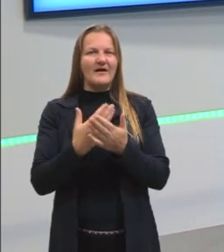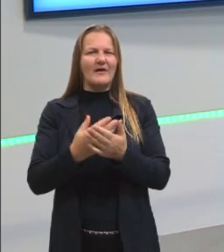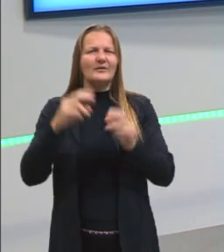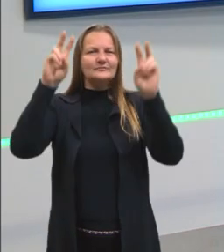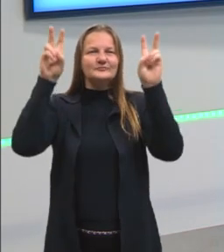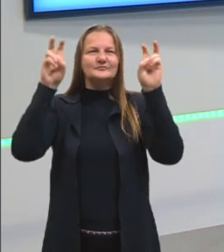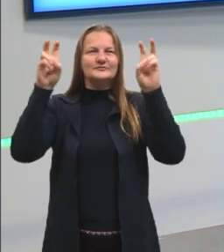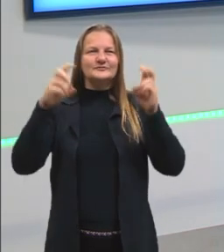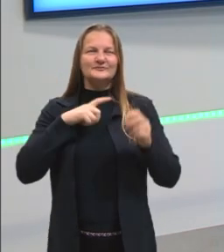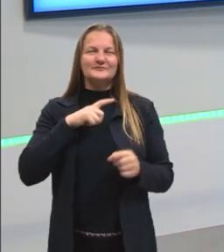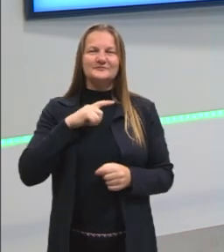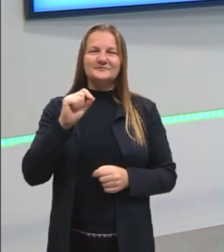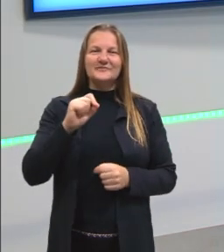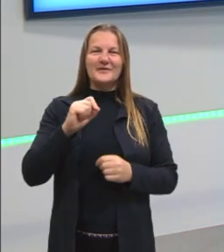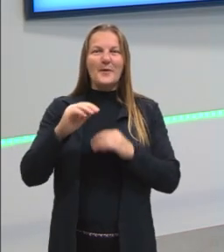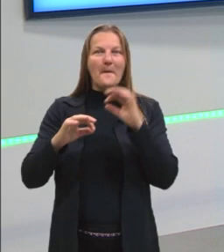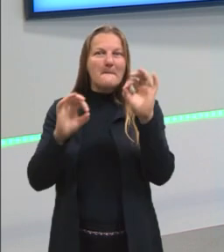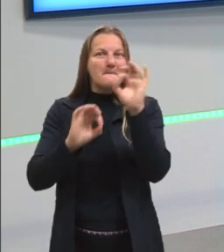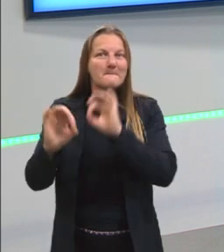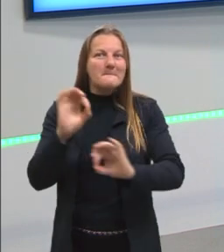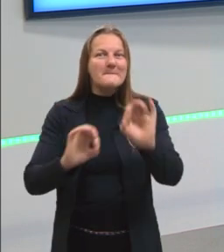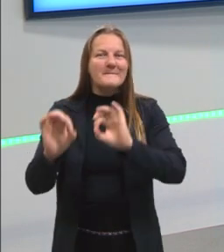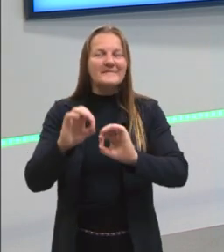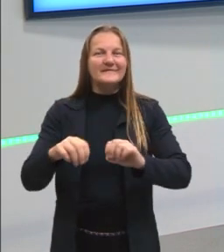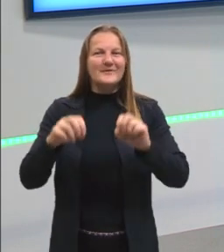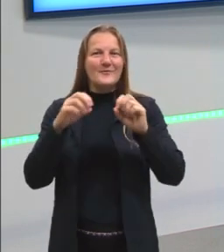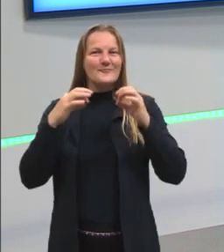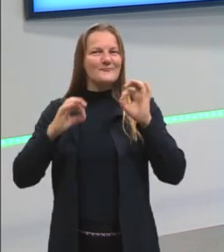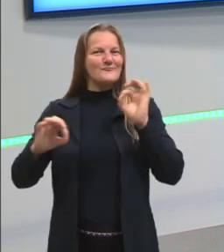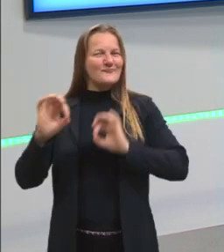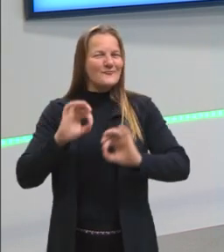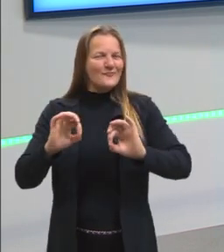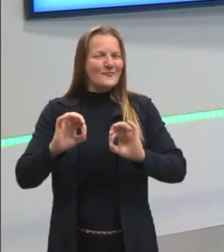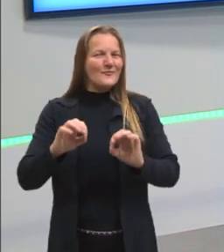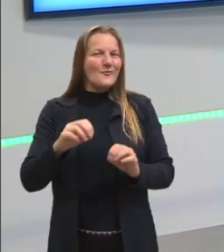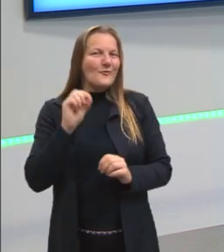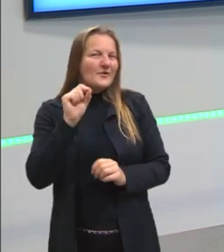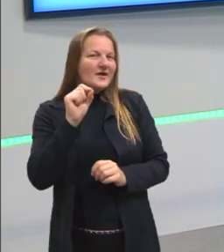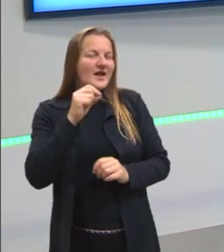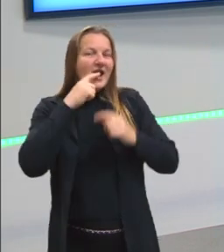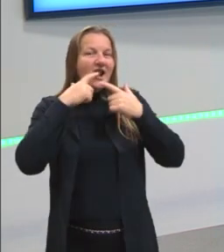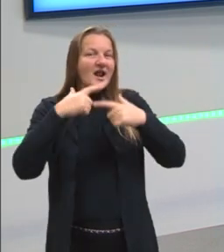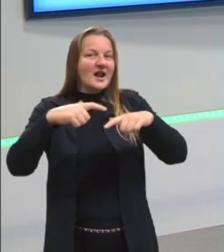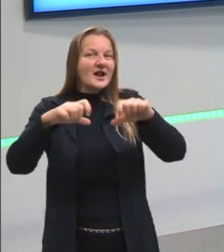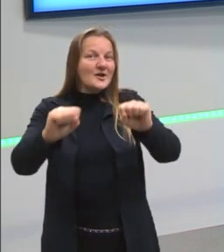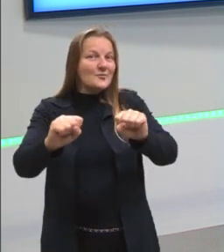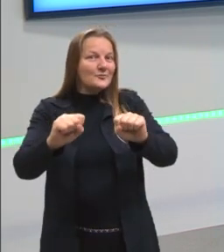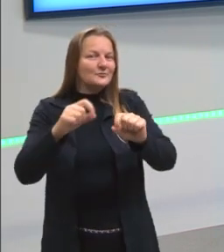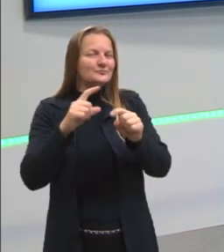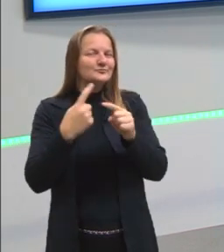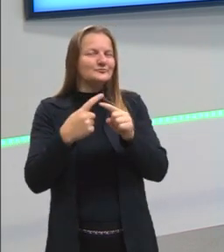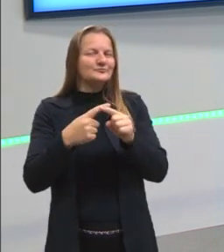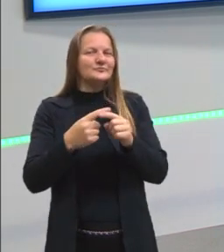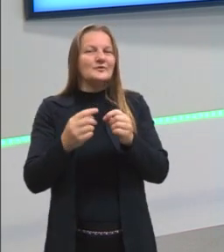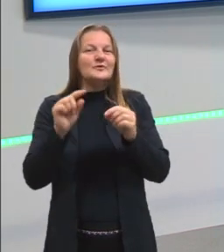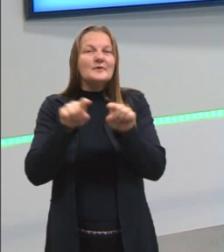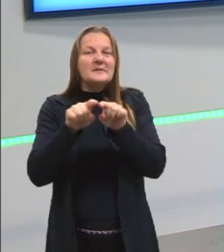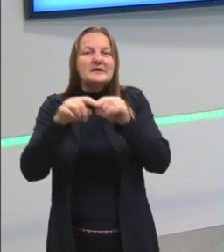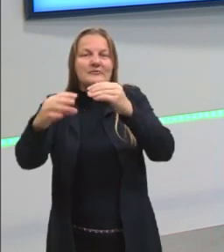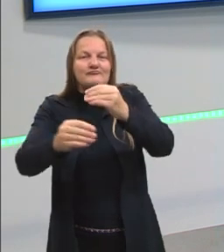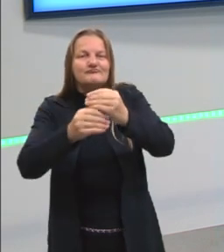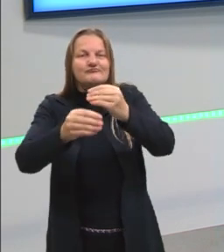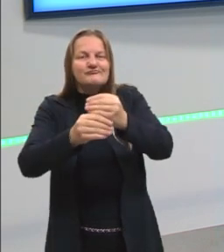Montando um look linguístico, os termos integrantes e acessórios 3. Chegamos aí na nossa